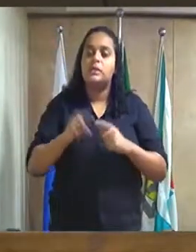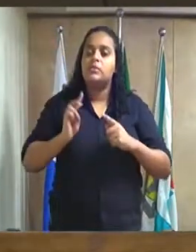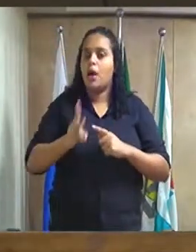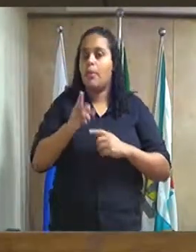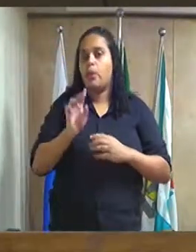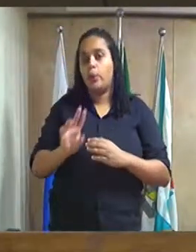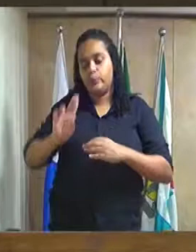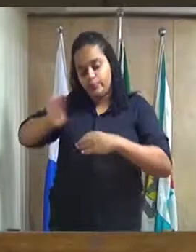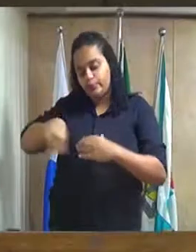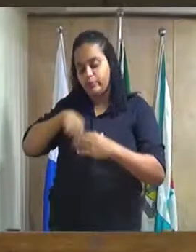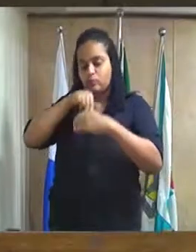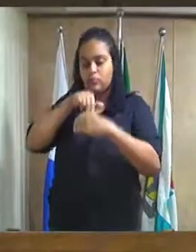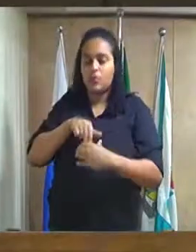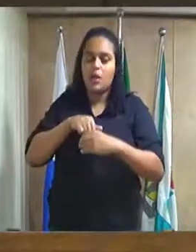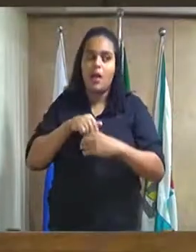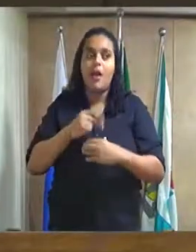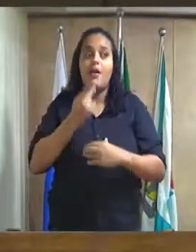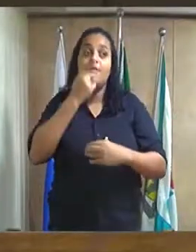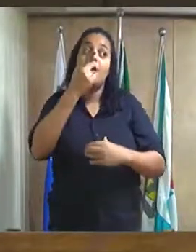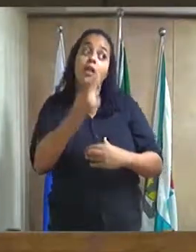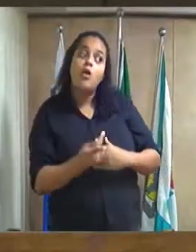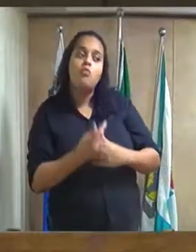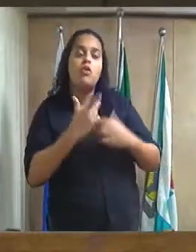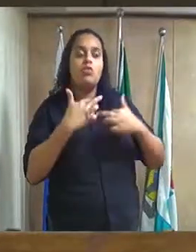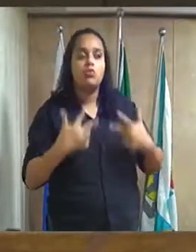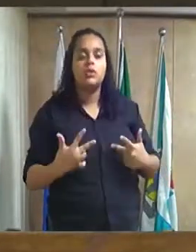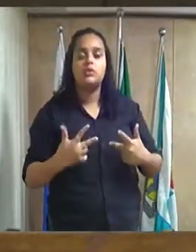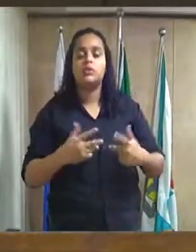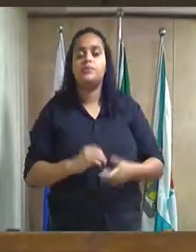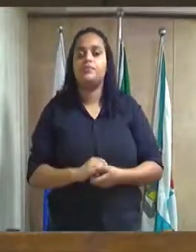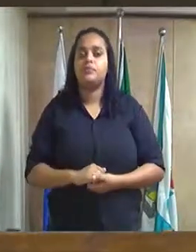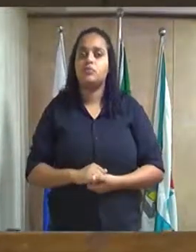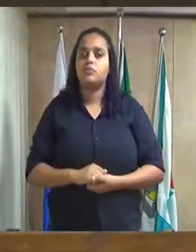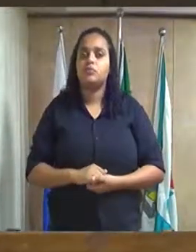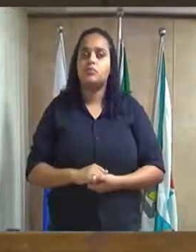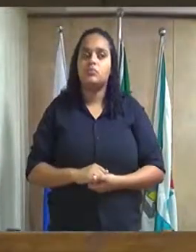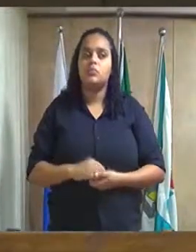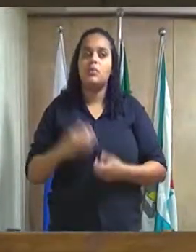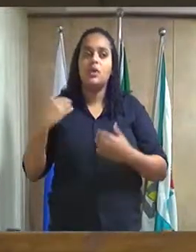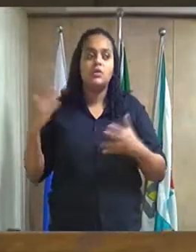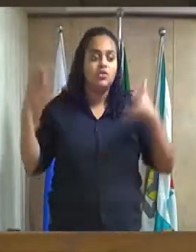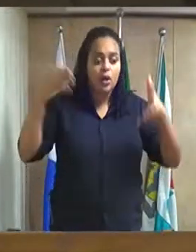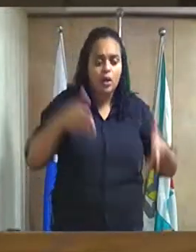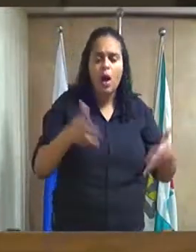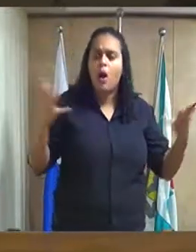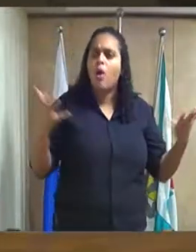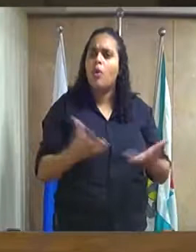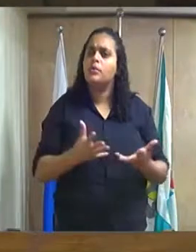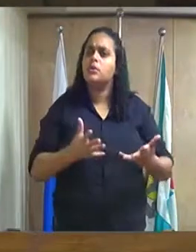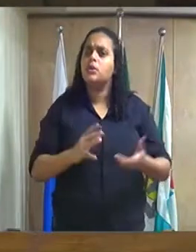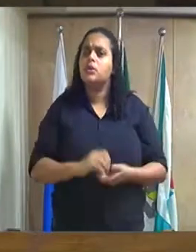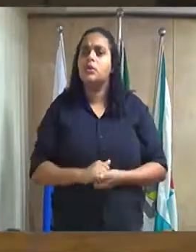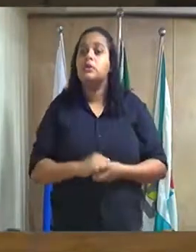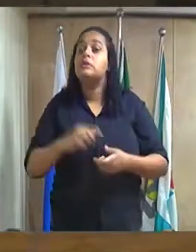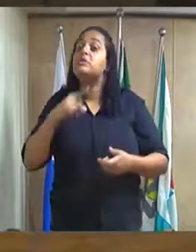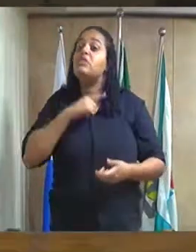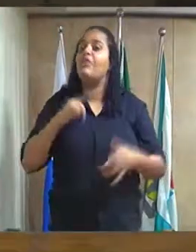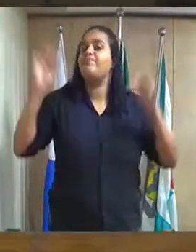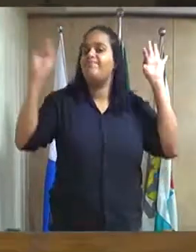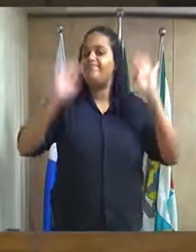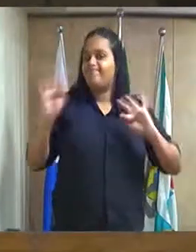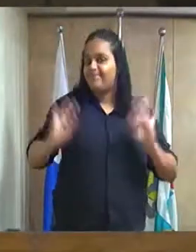tribuna é para falar alguma coisa pontual. Mas eu, ao chegar a esta casa hoje, eu tive a felicidade de